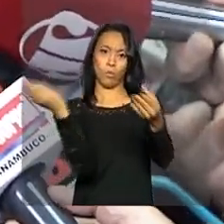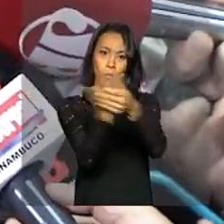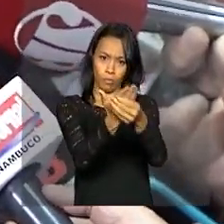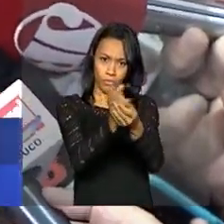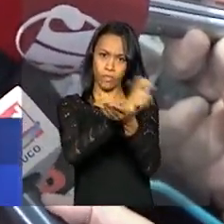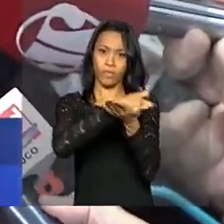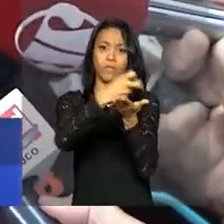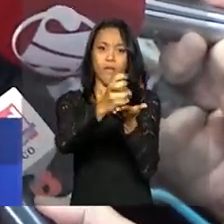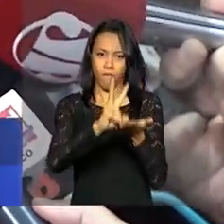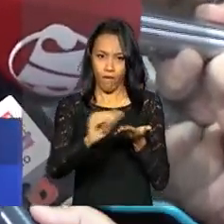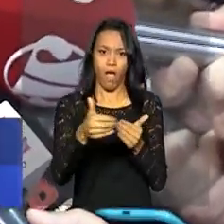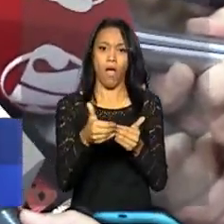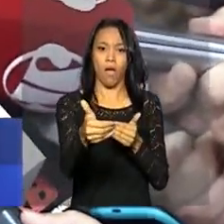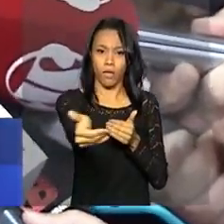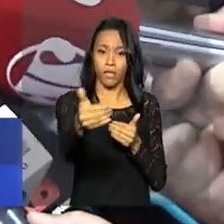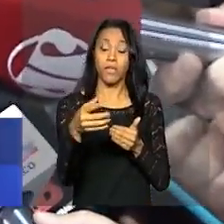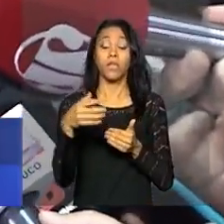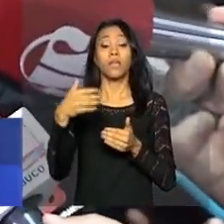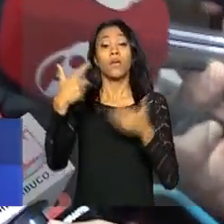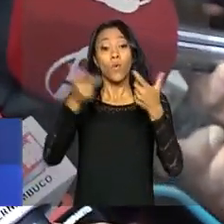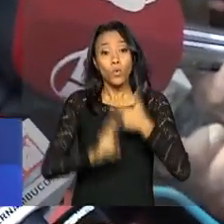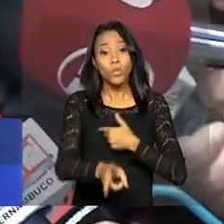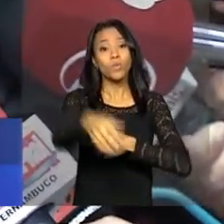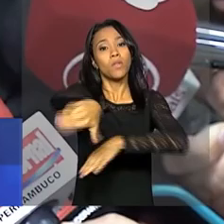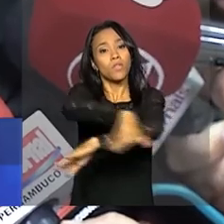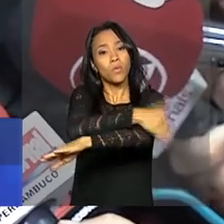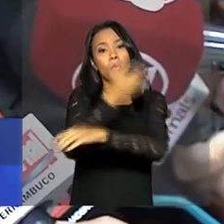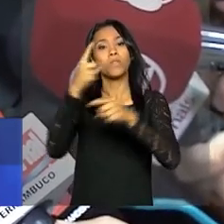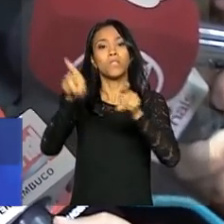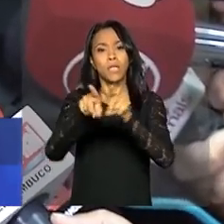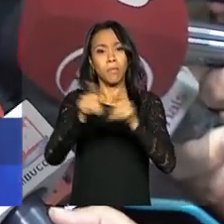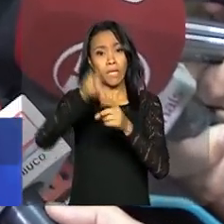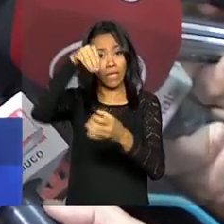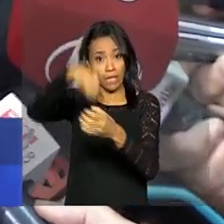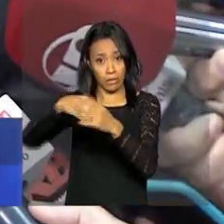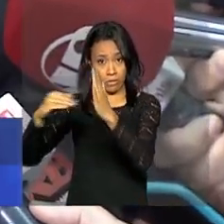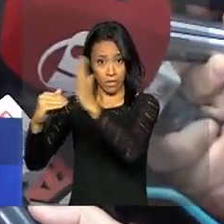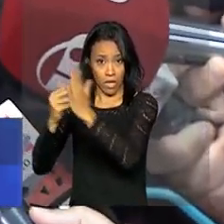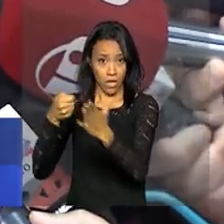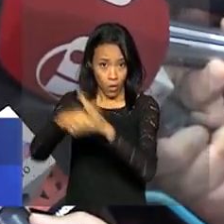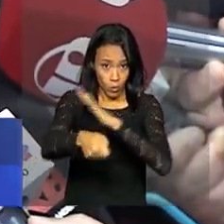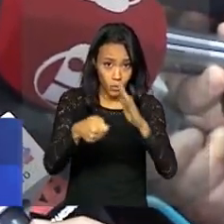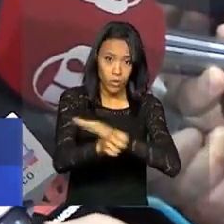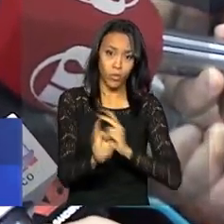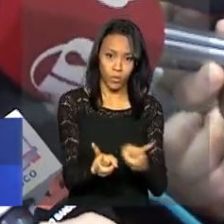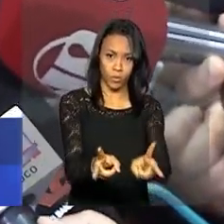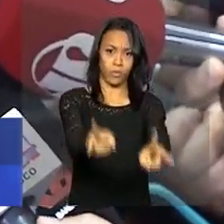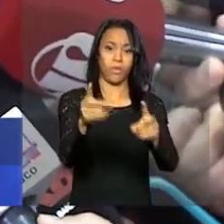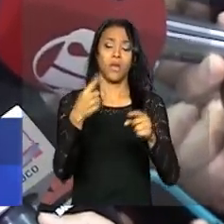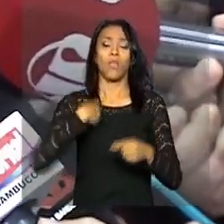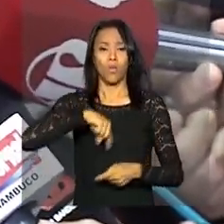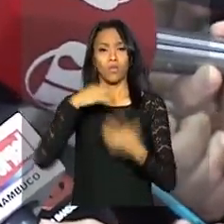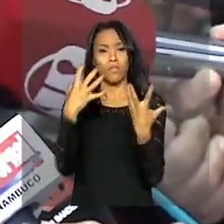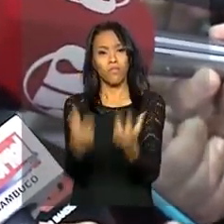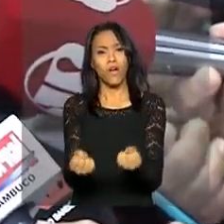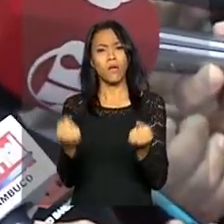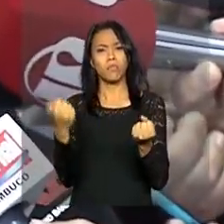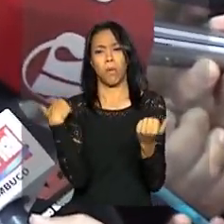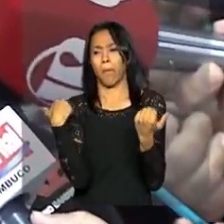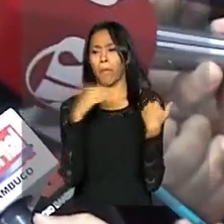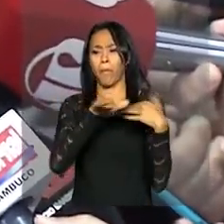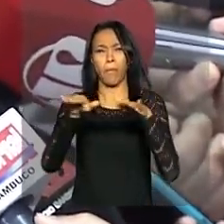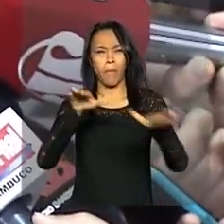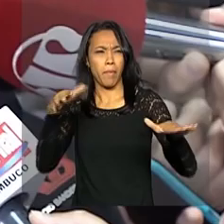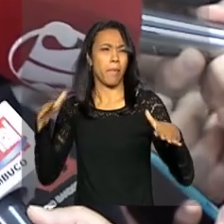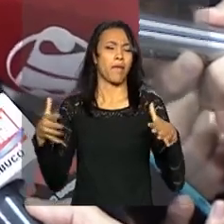continua nas ruas e no Senado. Nós vamos fazer um processo de mobilização social